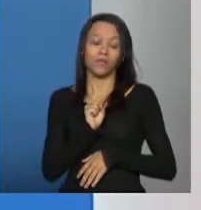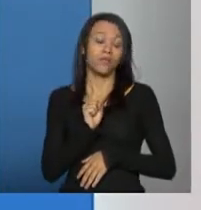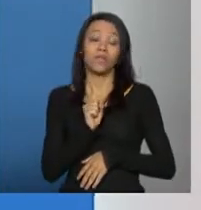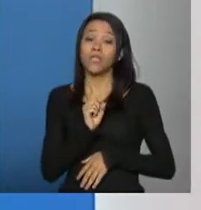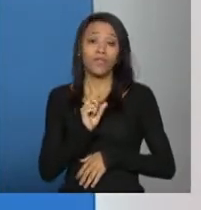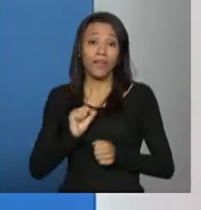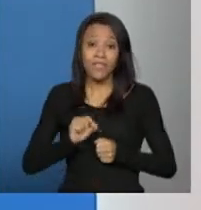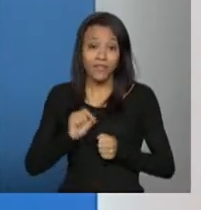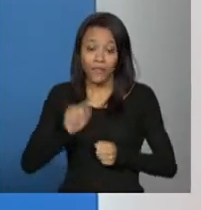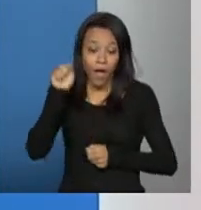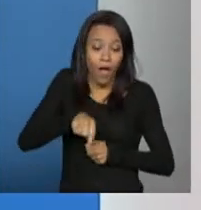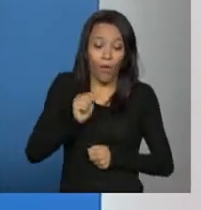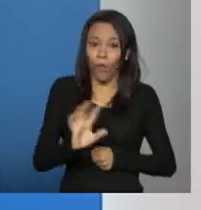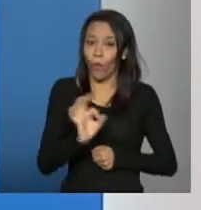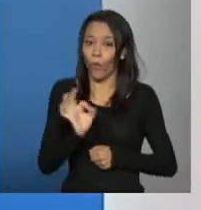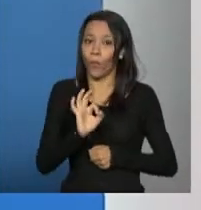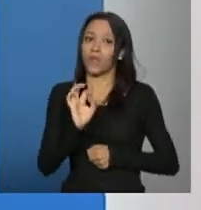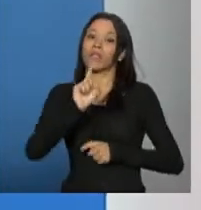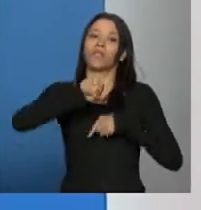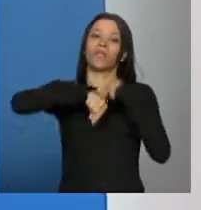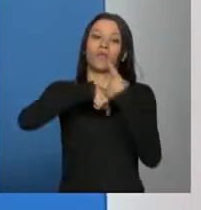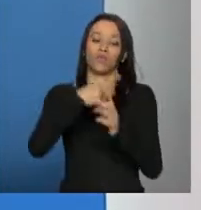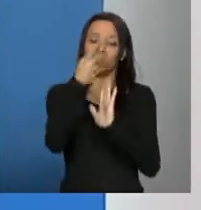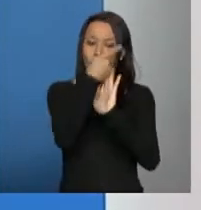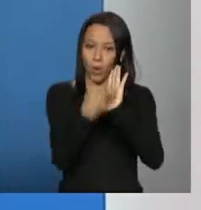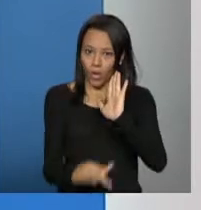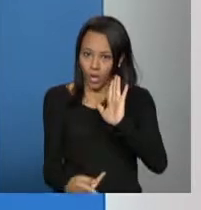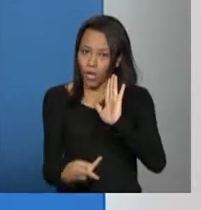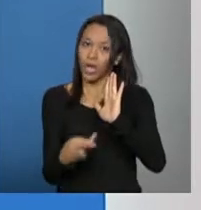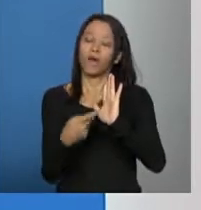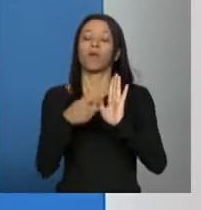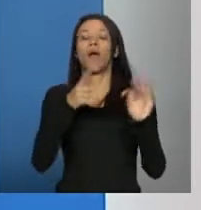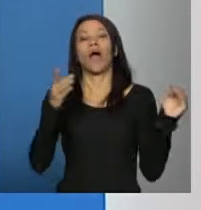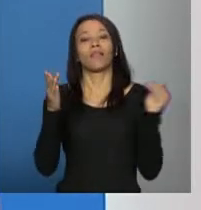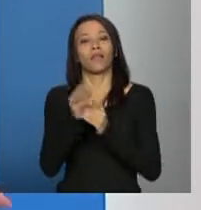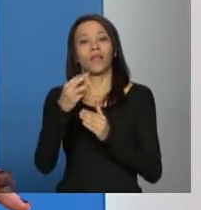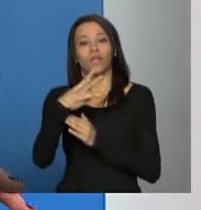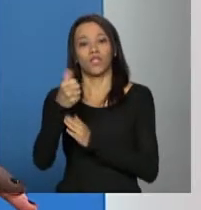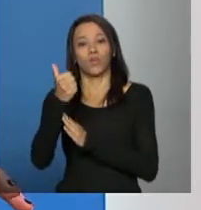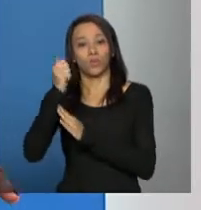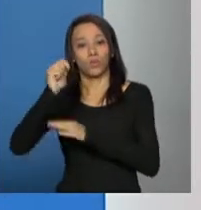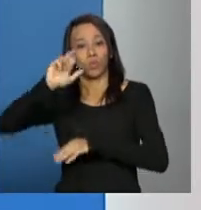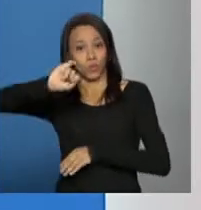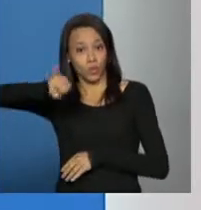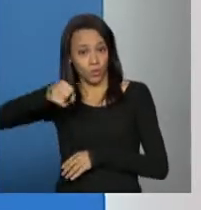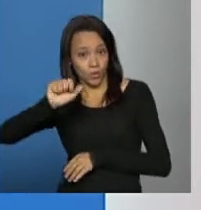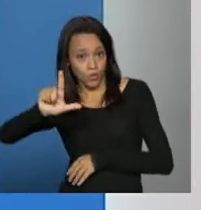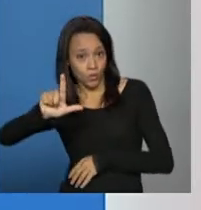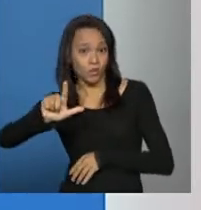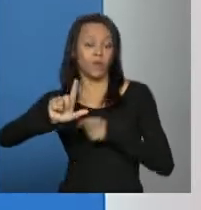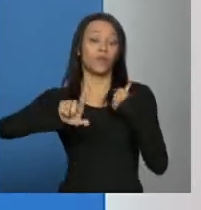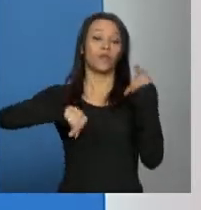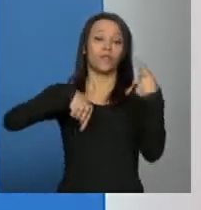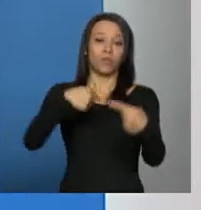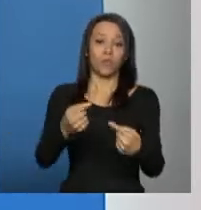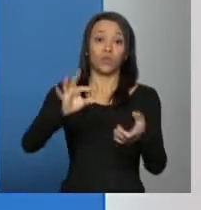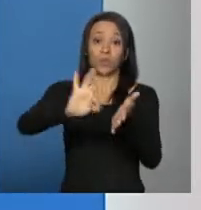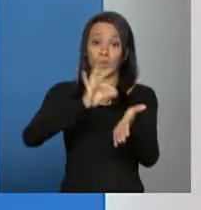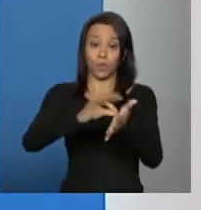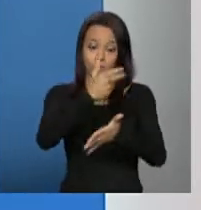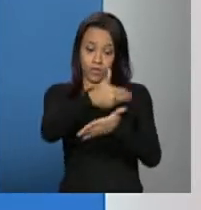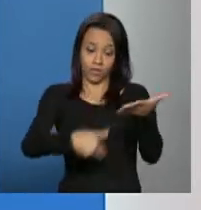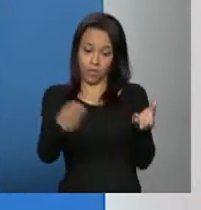feito agora então após a vigência do programa Primeira Rede em julho e após a inserção de informações no cadastro vai ter o momento então de